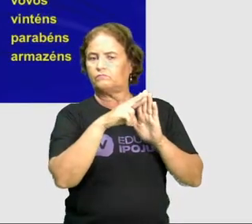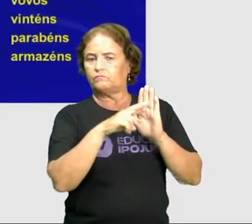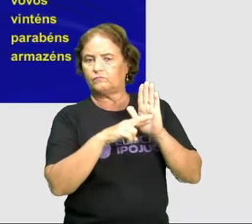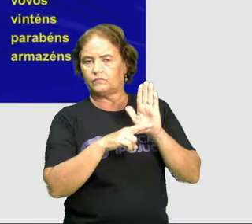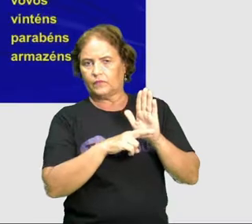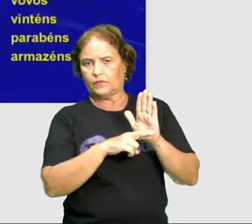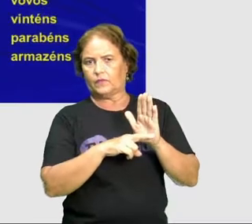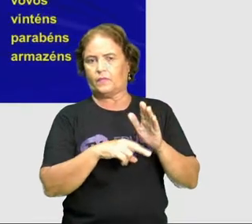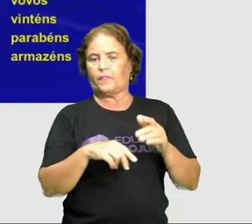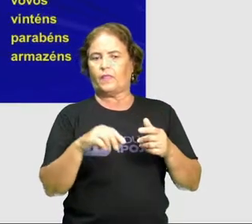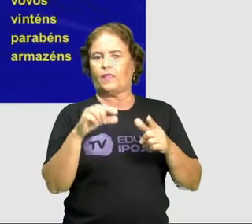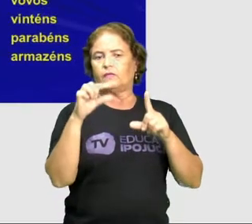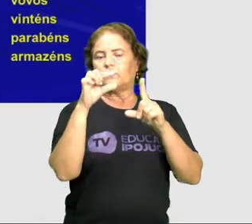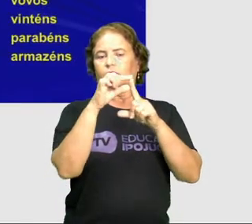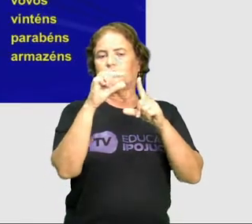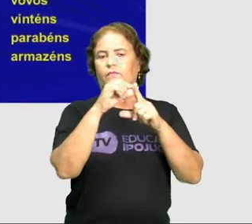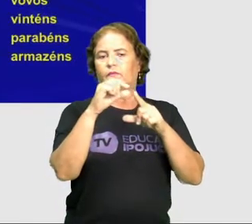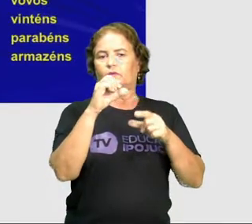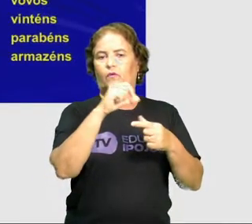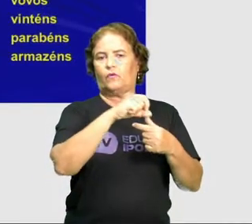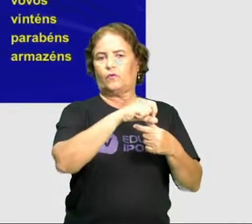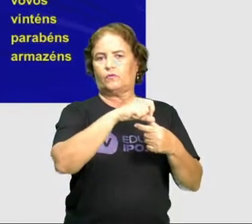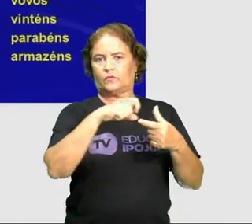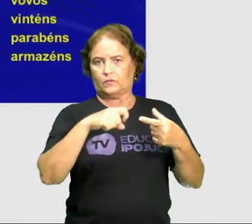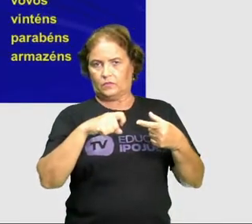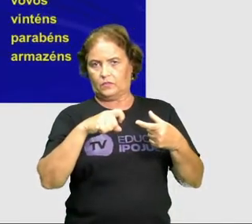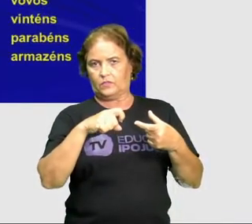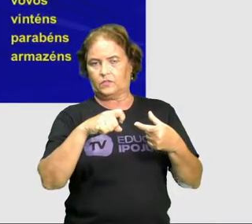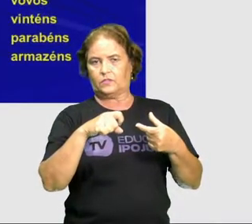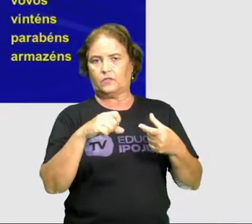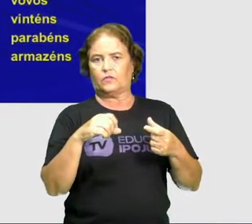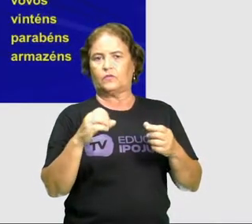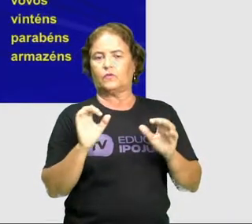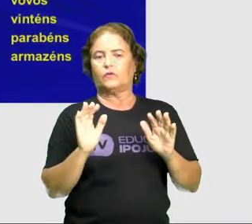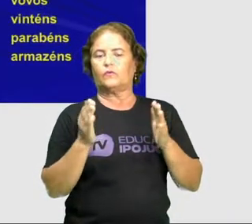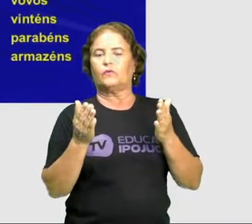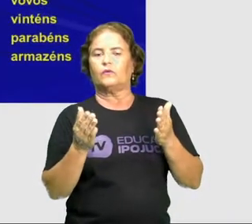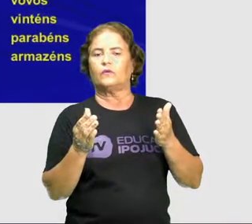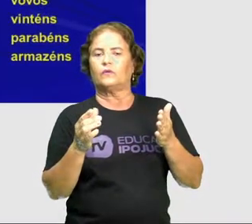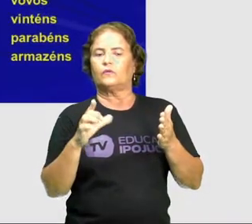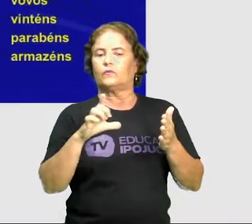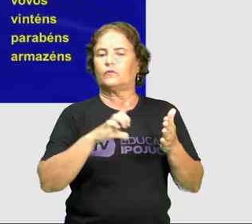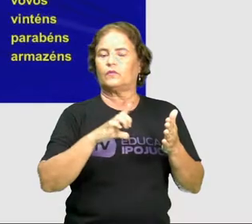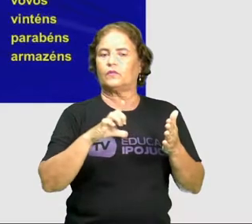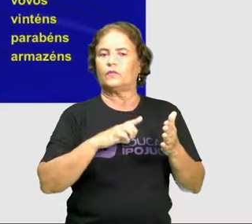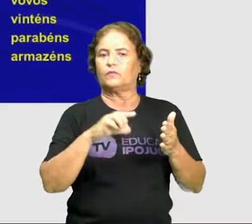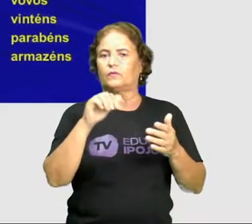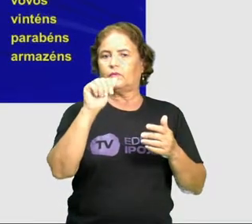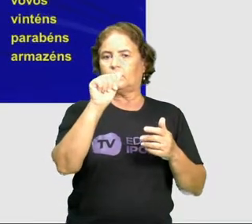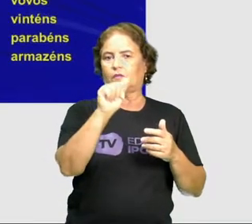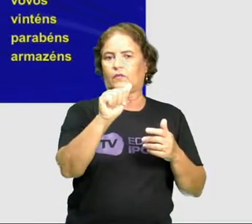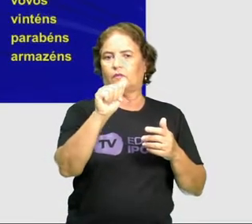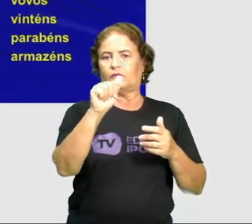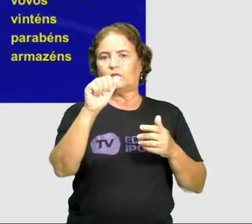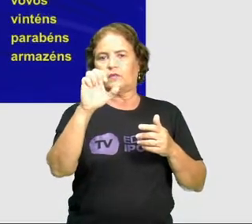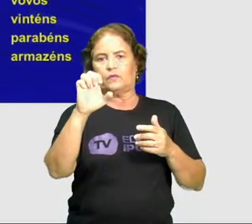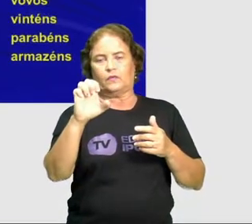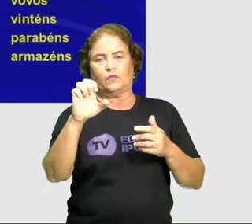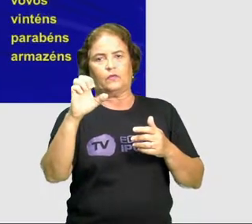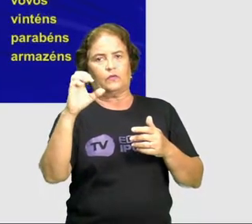elas serão acentuadas se elas forem terminadas em A, E e O,